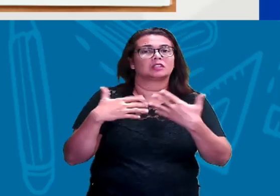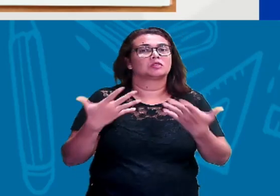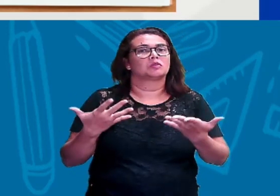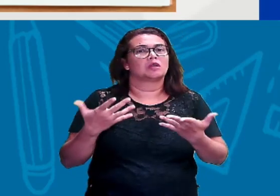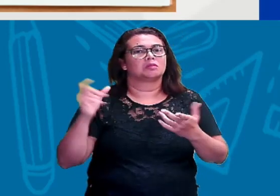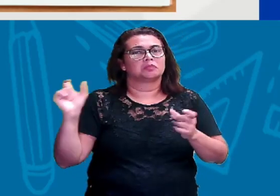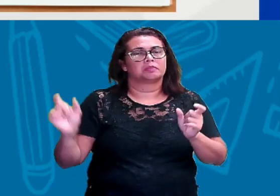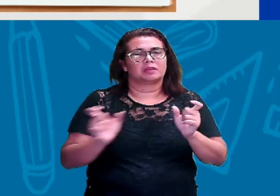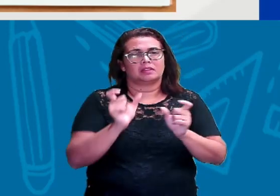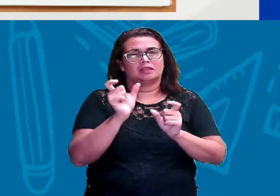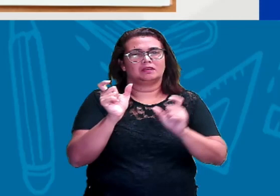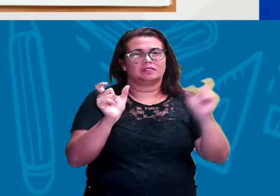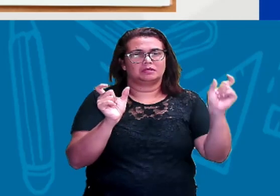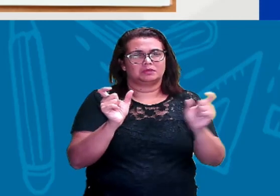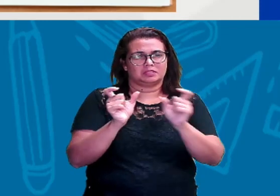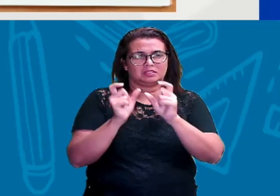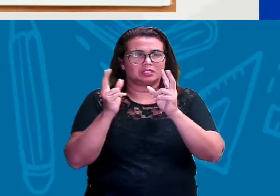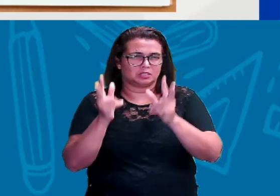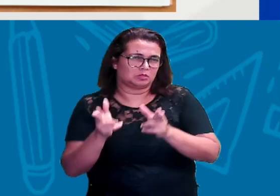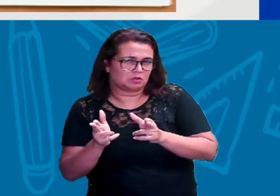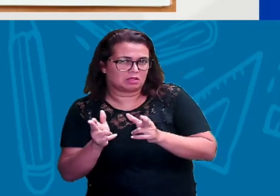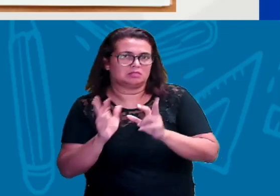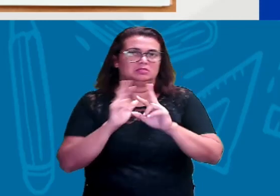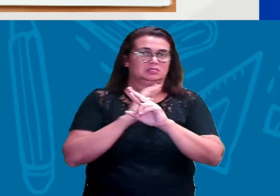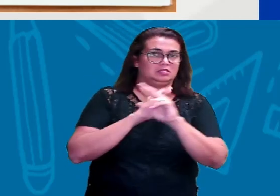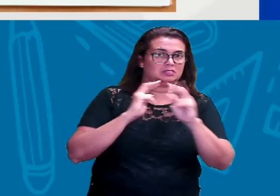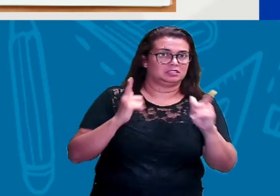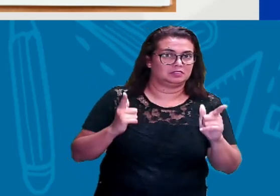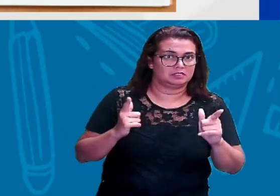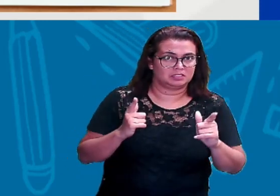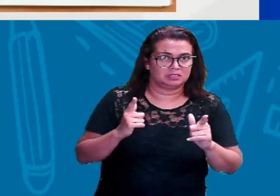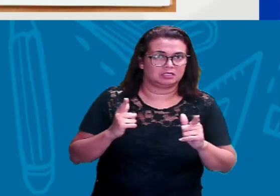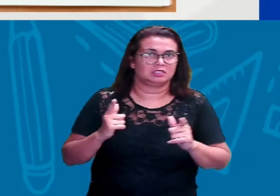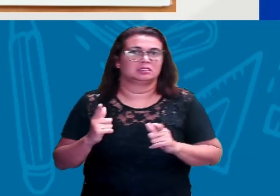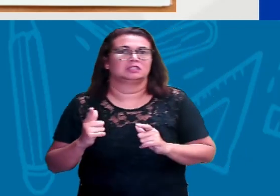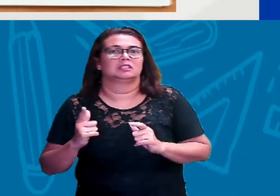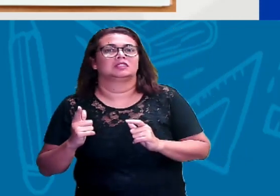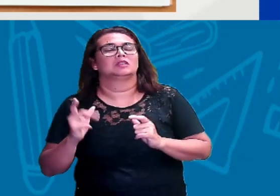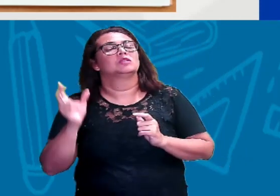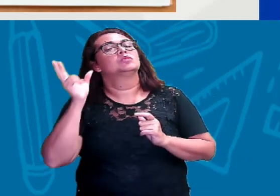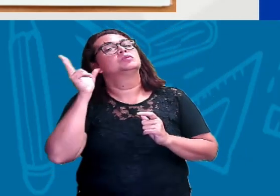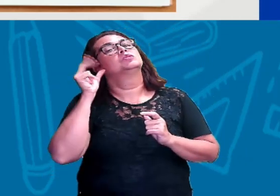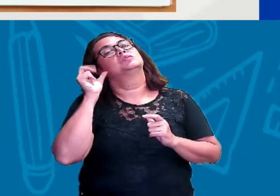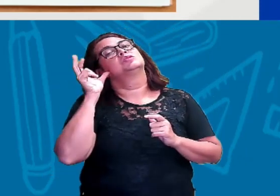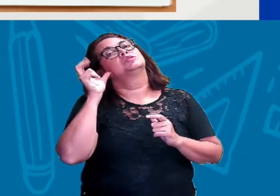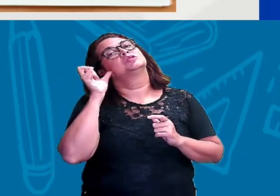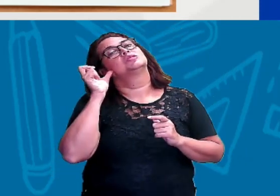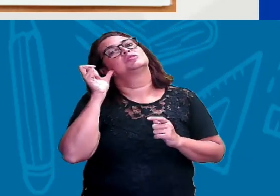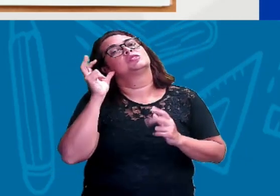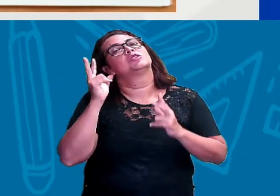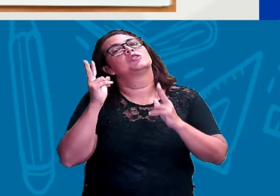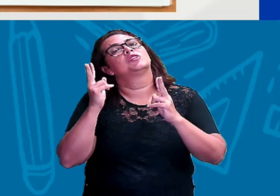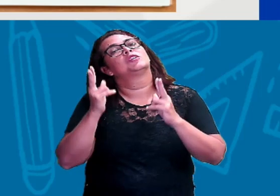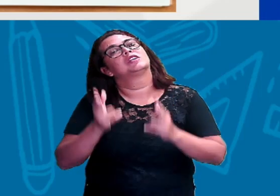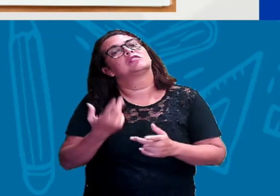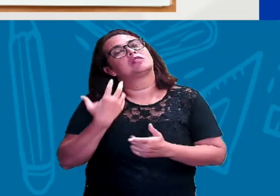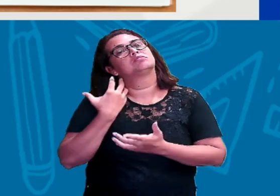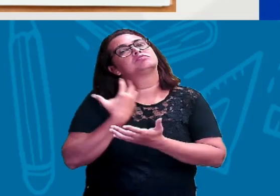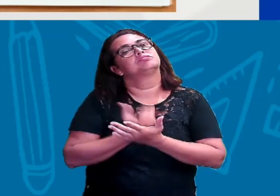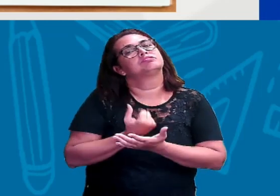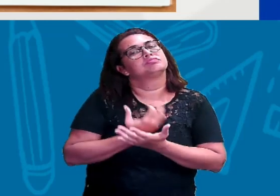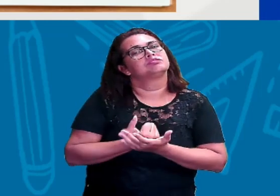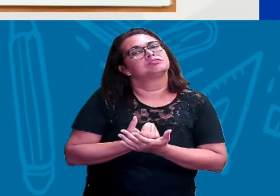Será que é igual o alfabeto ou é diferente? Será que a sonorização é igual à língua materna? Ou será que ela